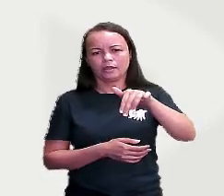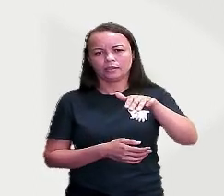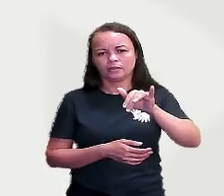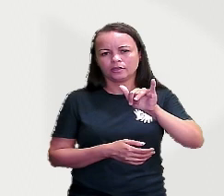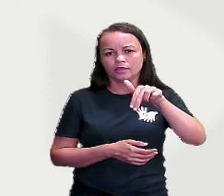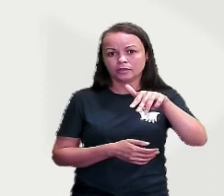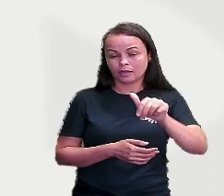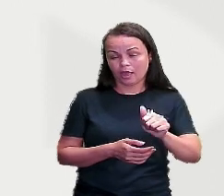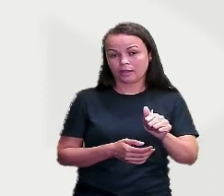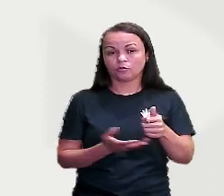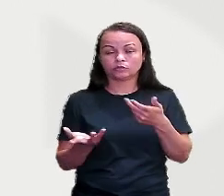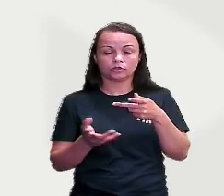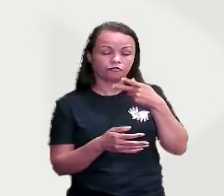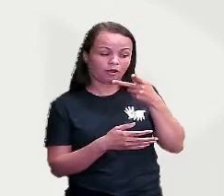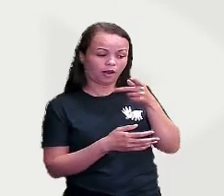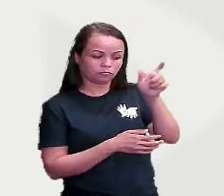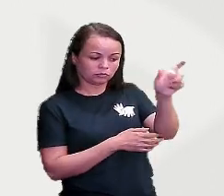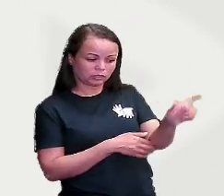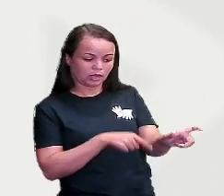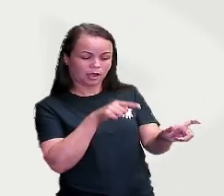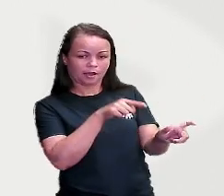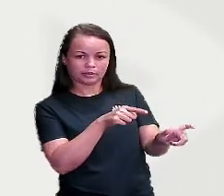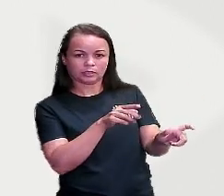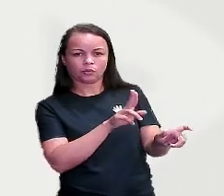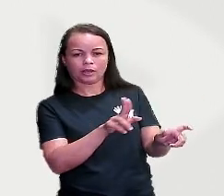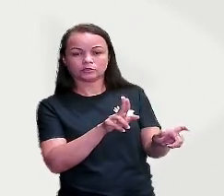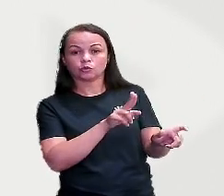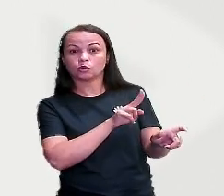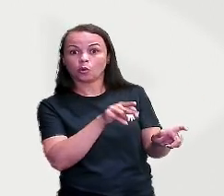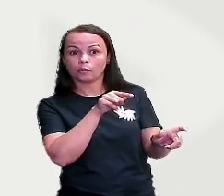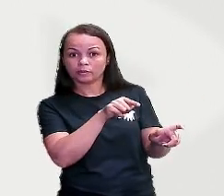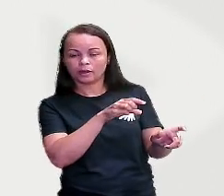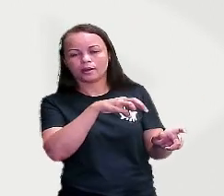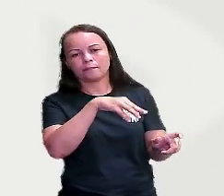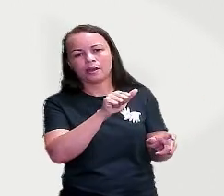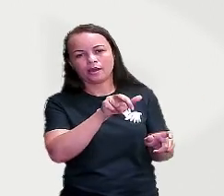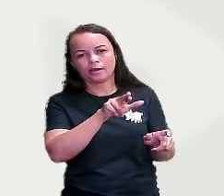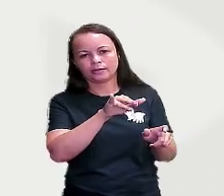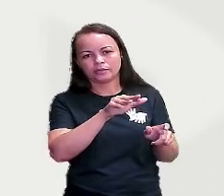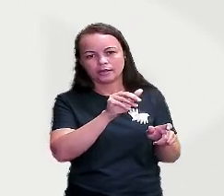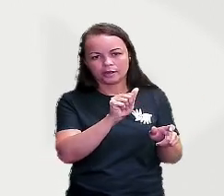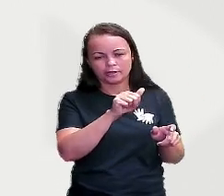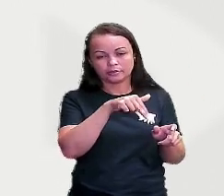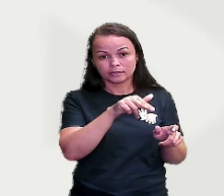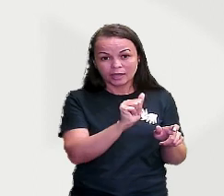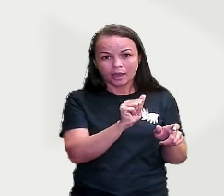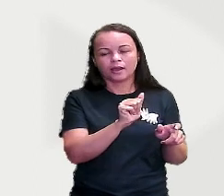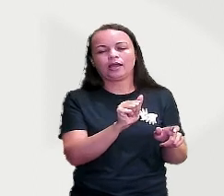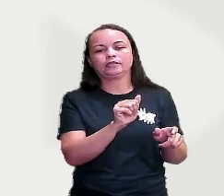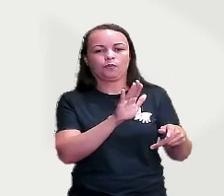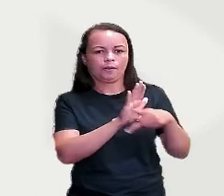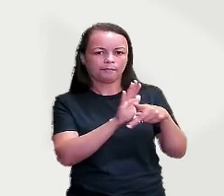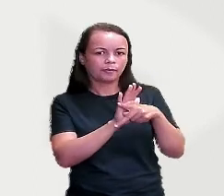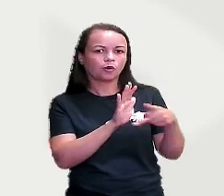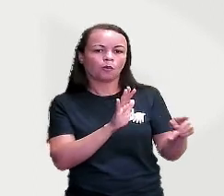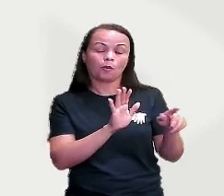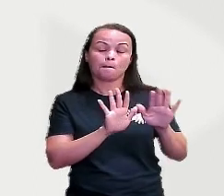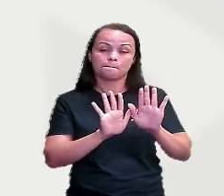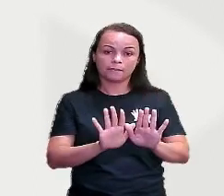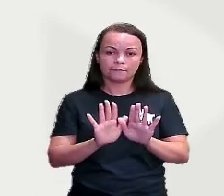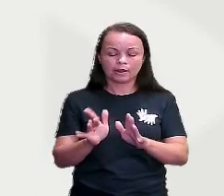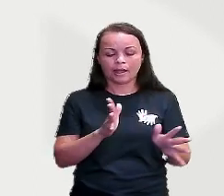aquela menina específica, no caso Mariana, aí sim vai ser o próprio. Já a palavra menina, não. Porque ela está